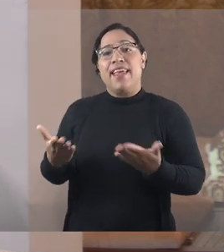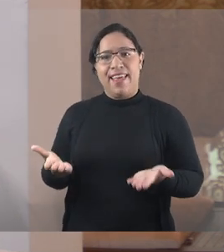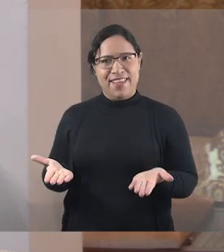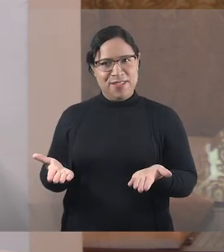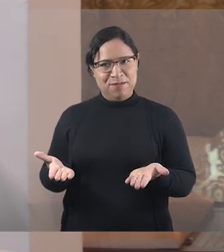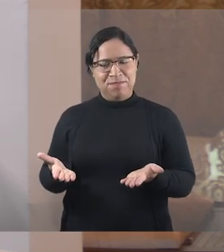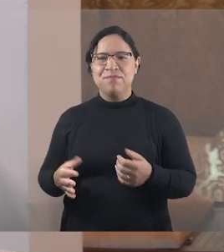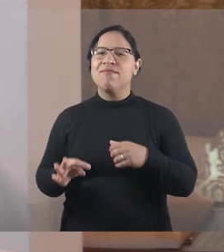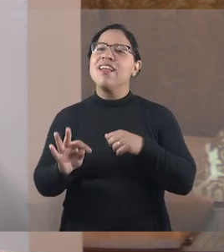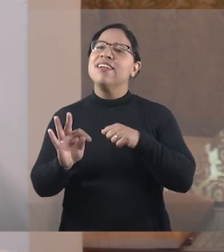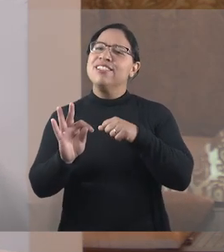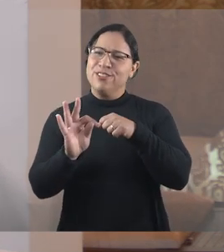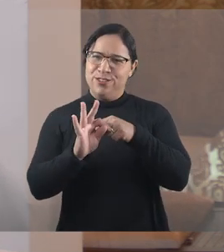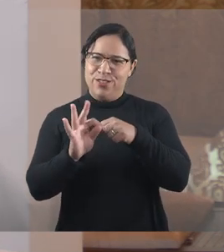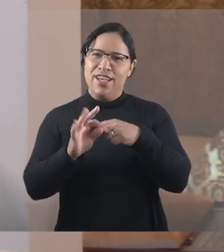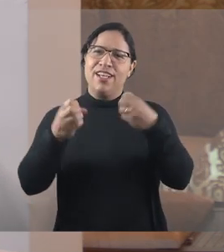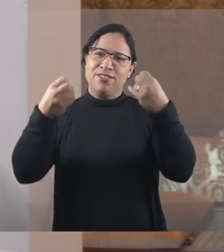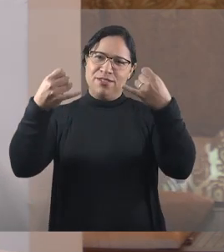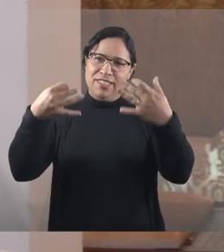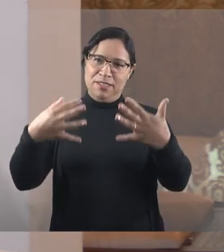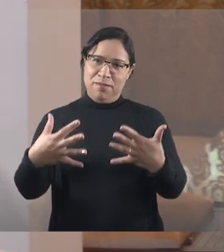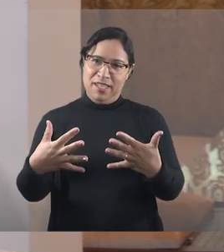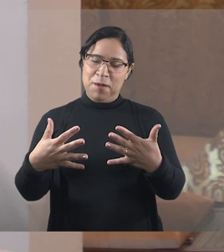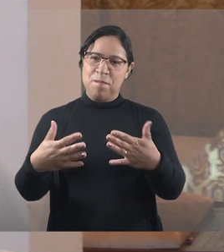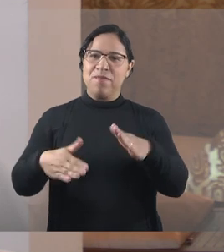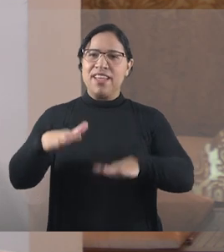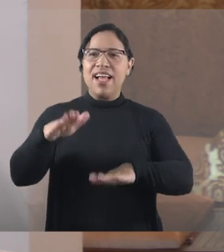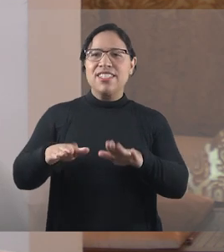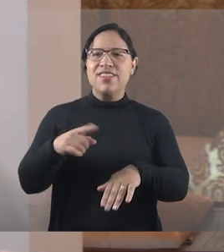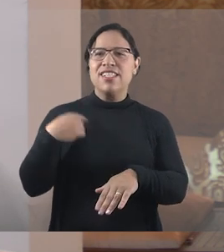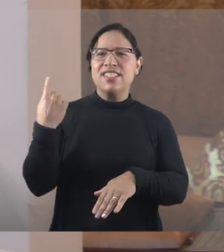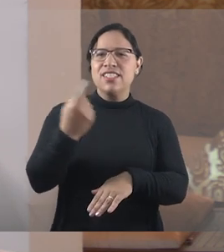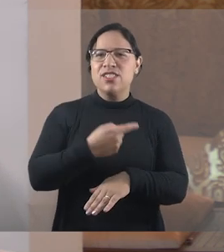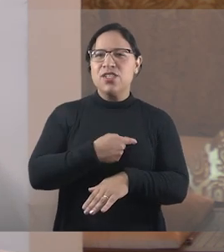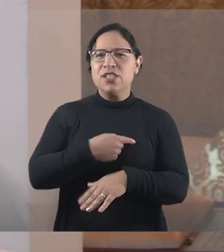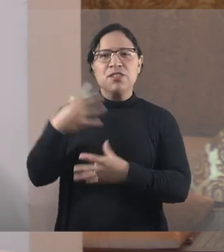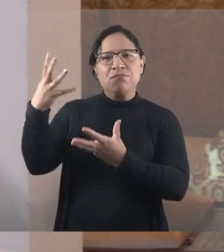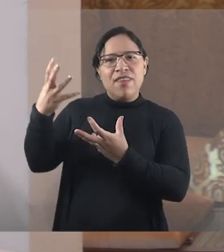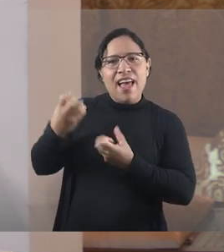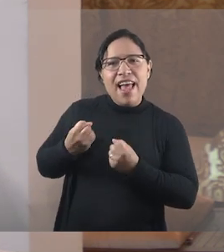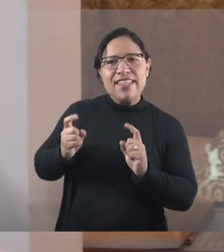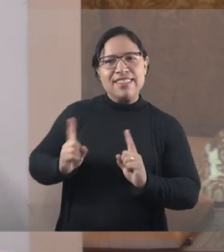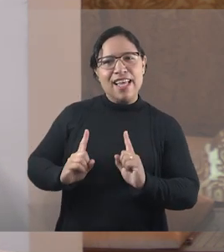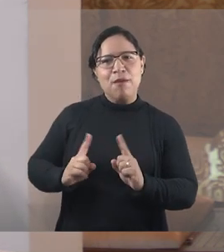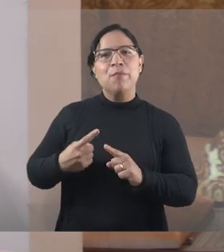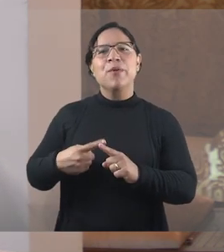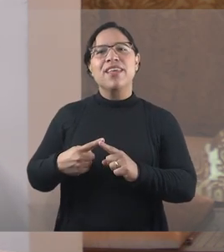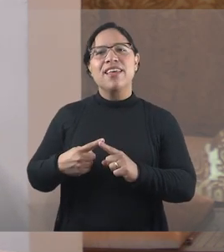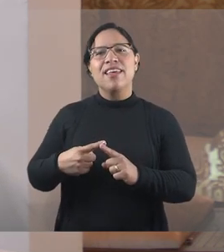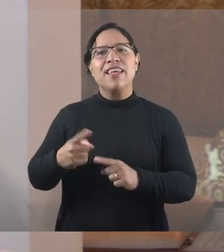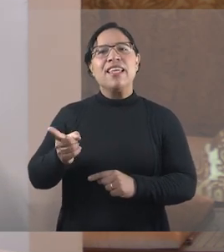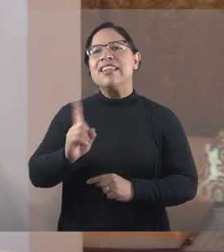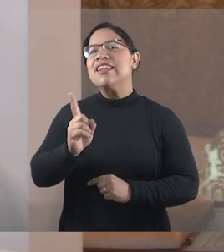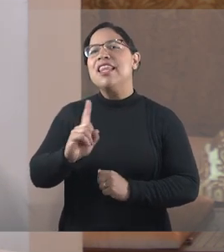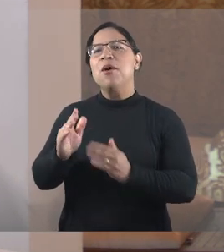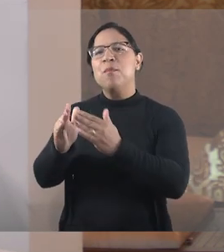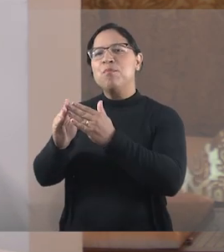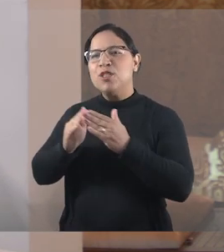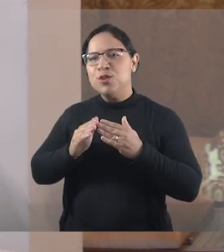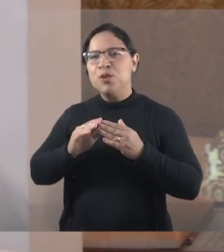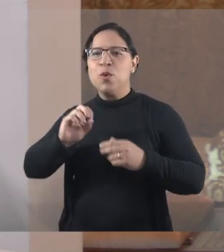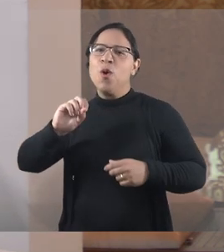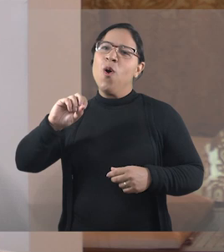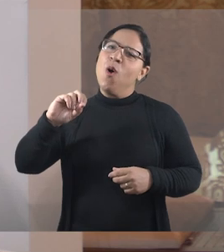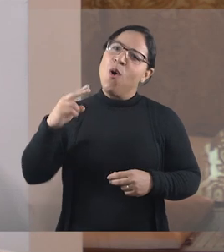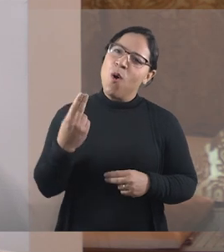é que muitas vezes nós não recebemos por não pedirmos ou porque pedimos mal. Existe um impulso